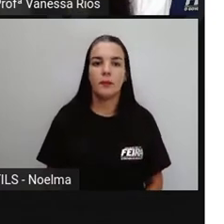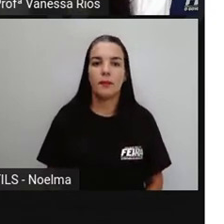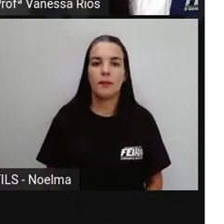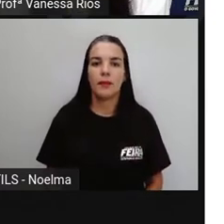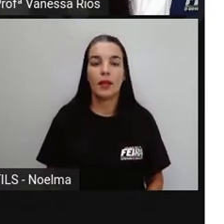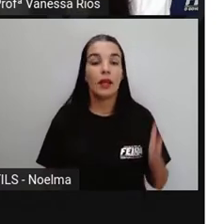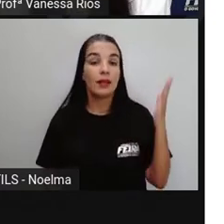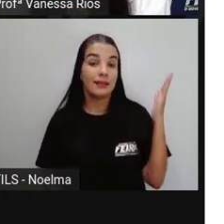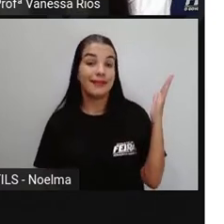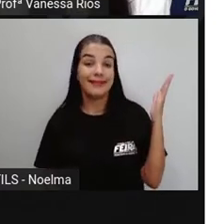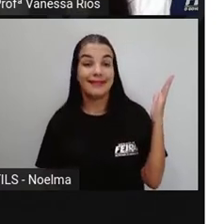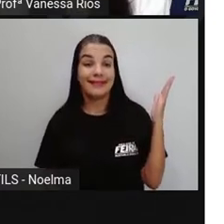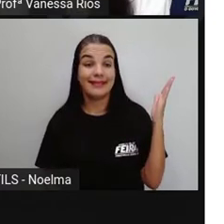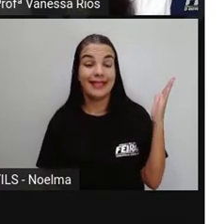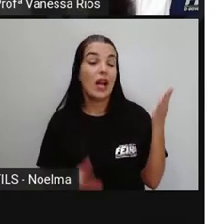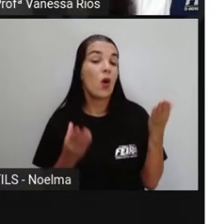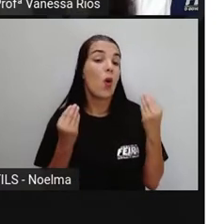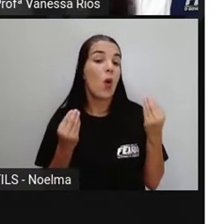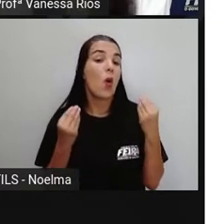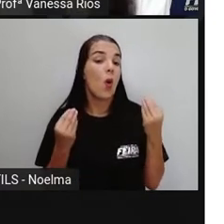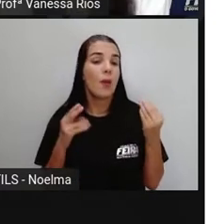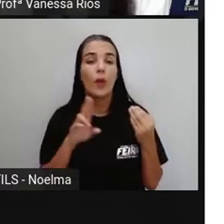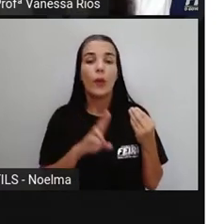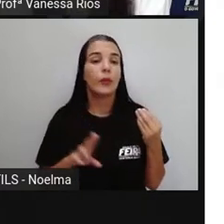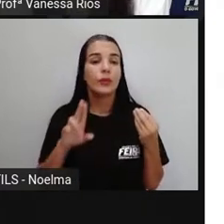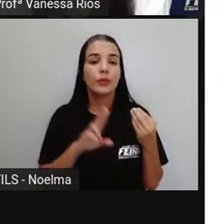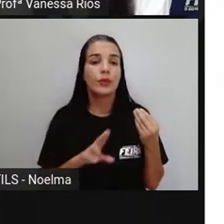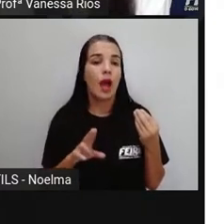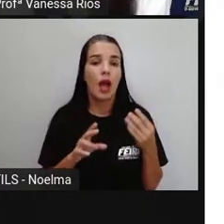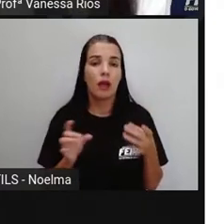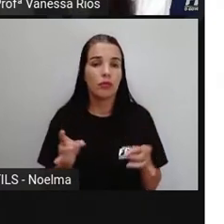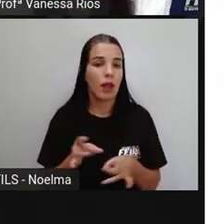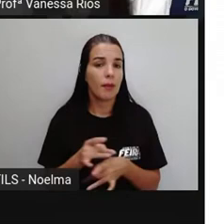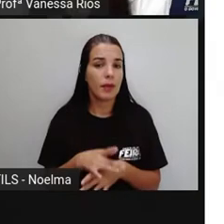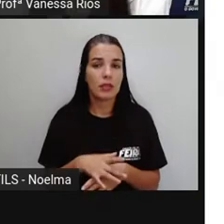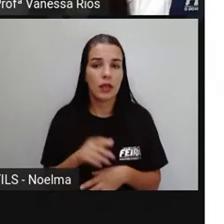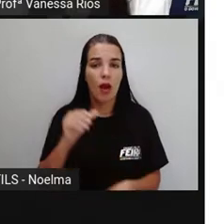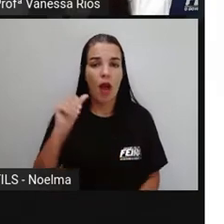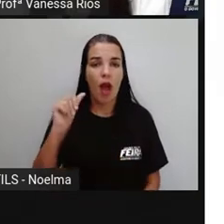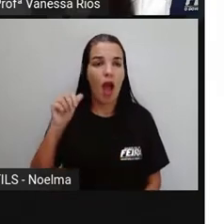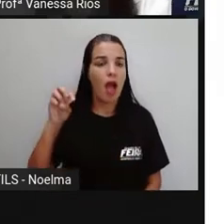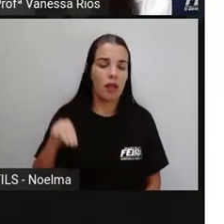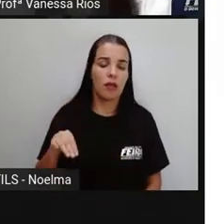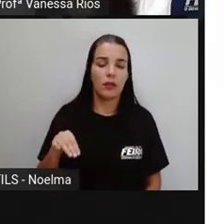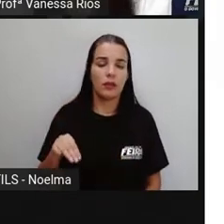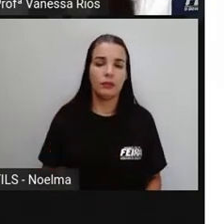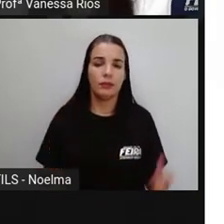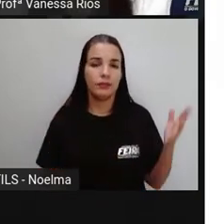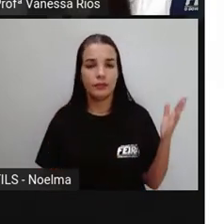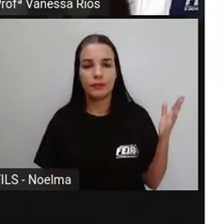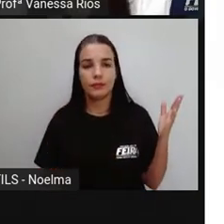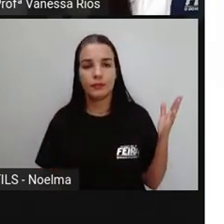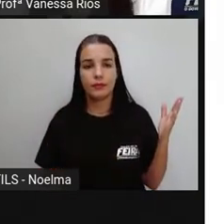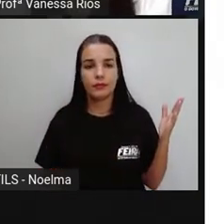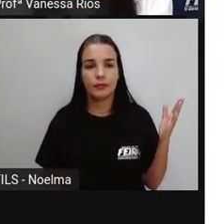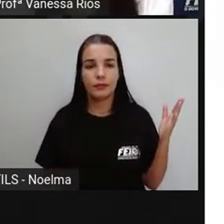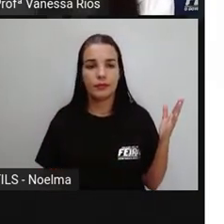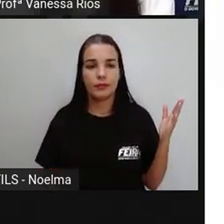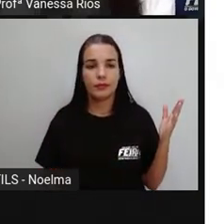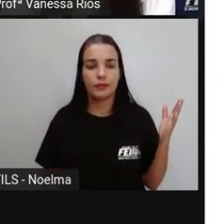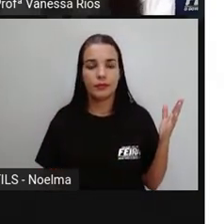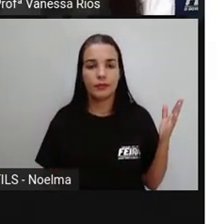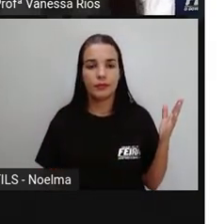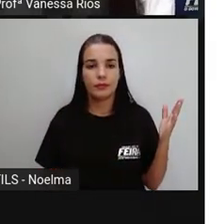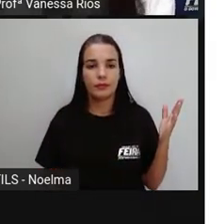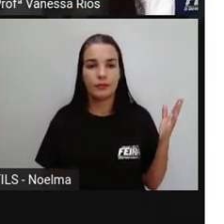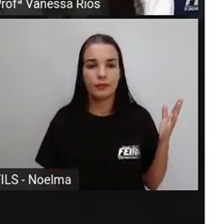E quando é que eu vou usar, né? Essa terminação an, a gente já vai observar agora os exemplos. Terminações do pretérito